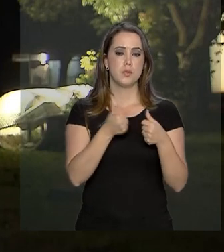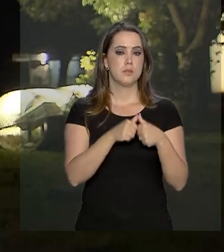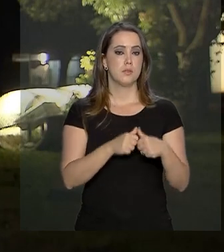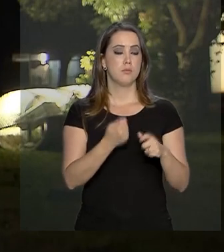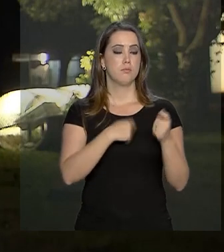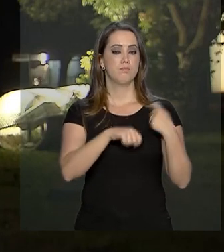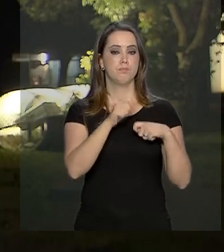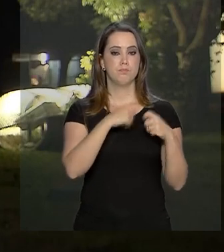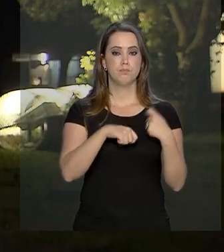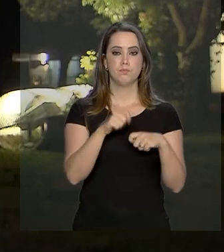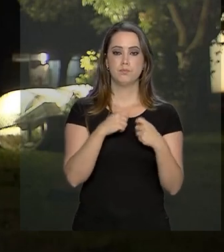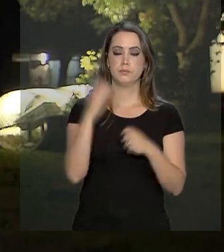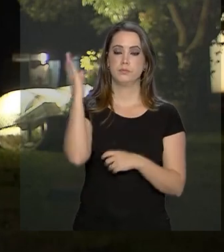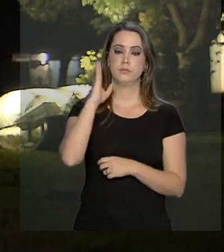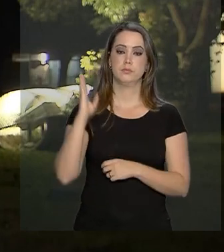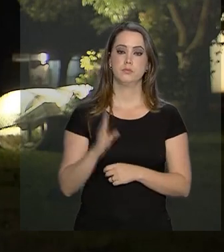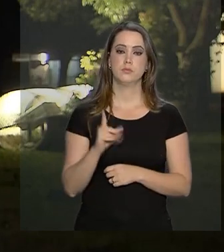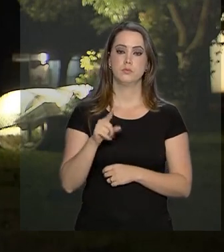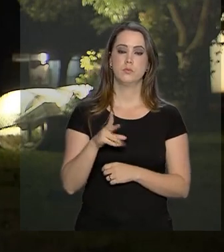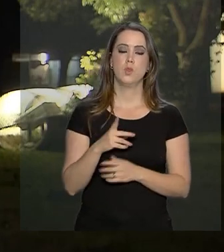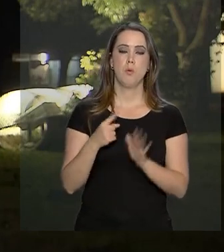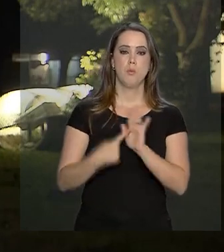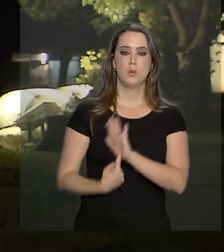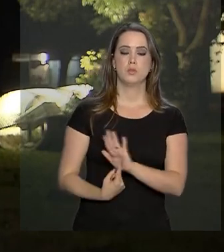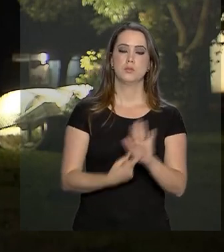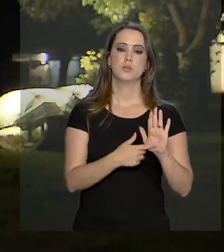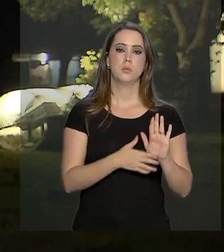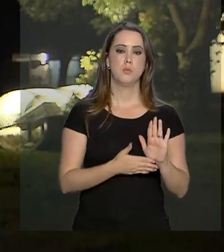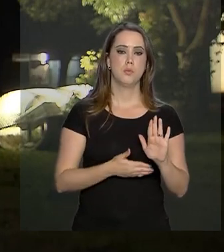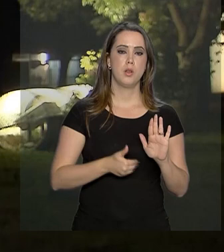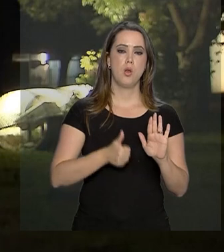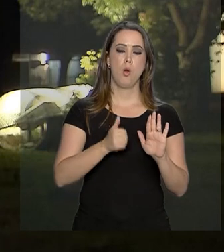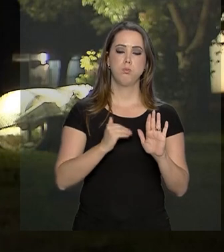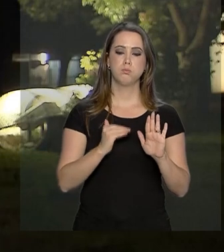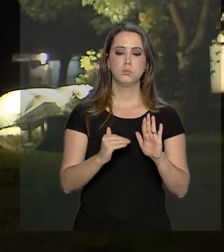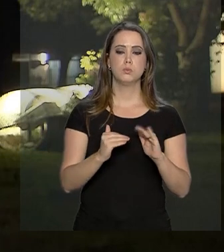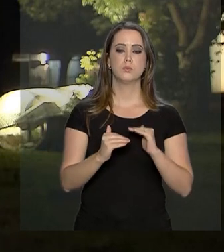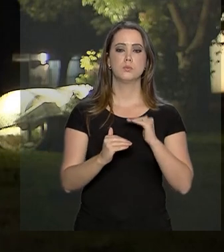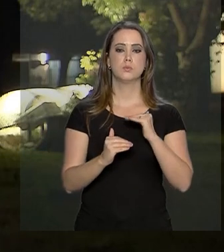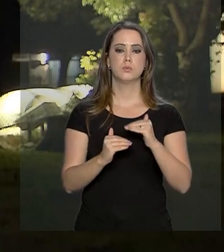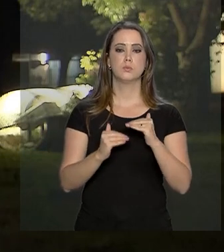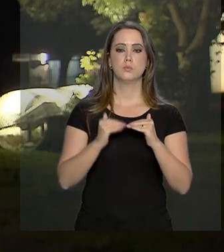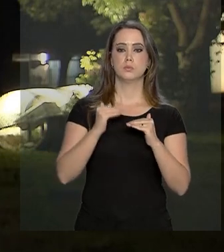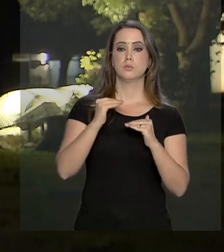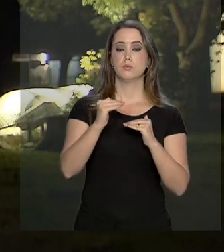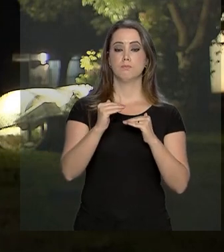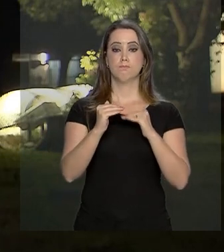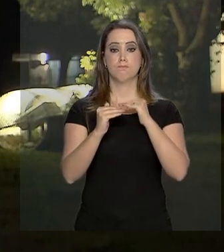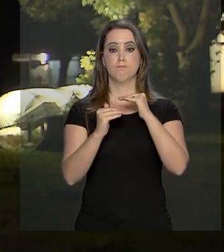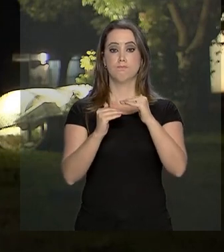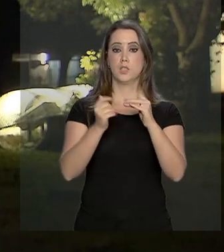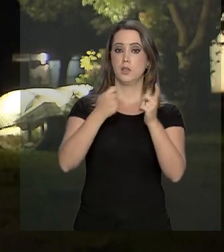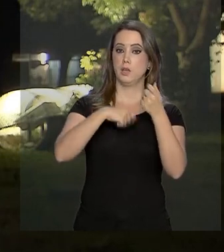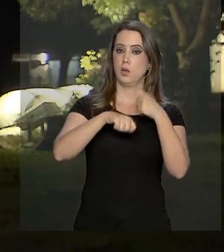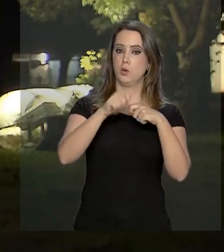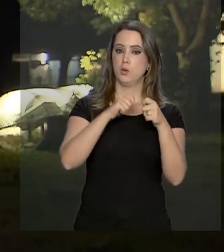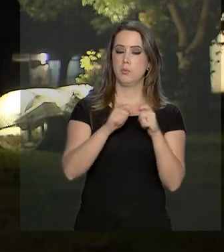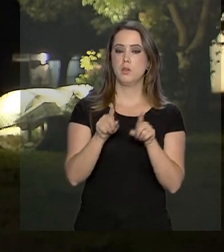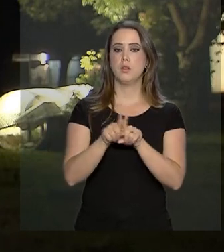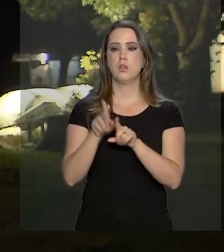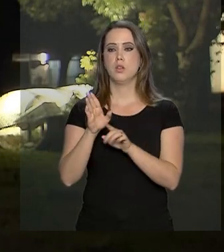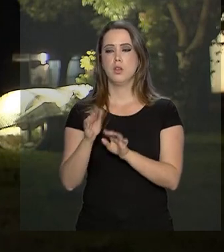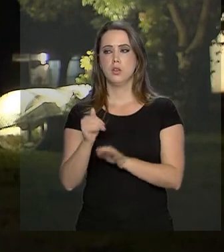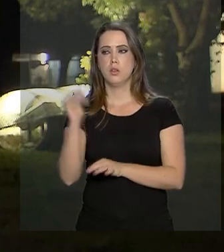econômica brasileira indicam a recuperação gradual da economia e que o cenário externo